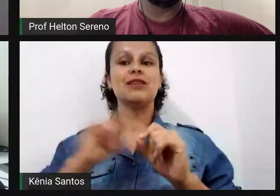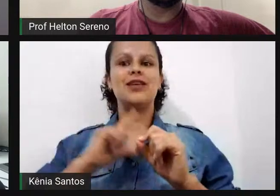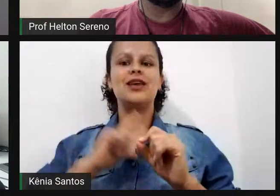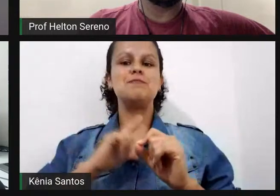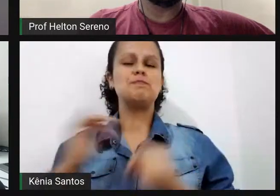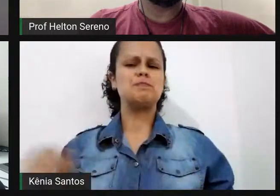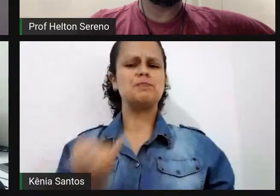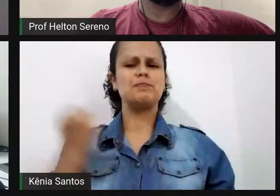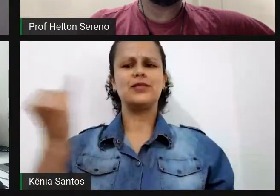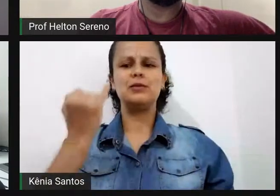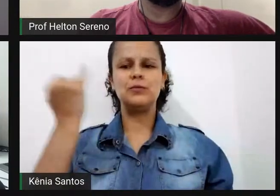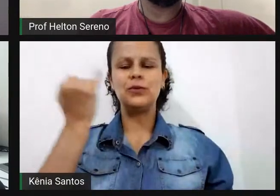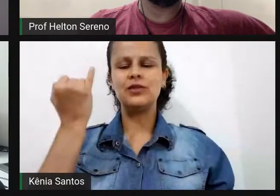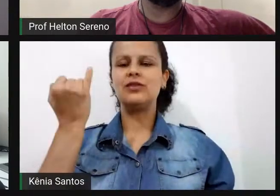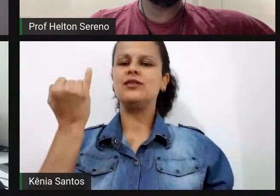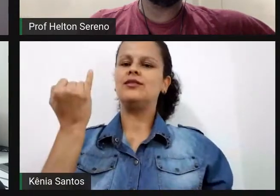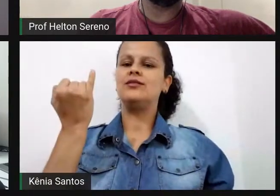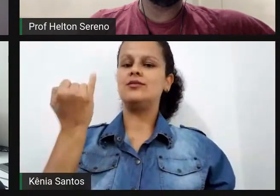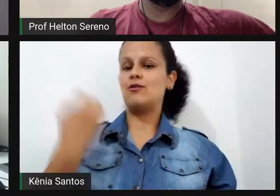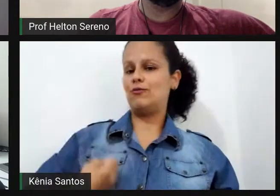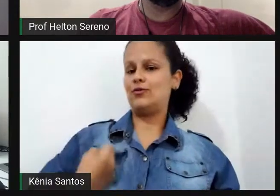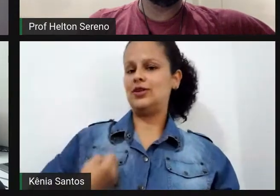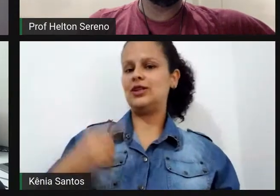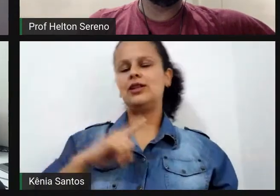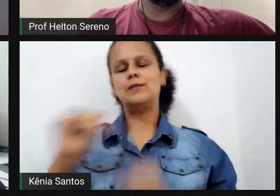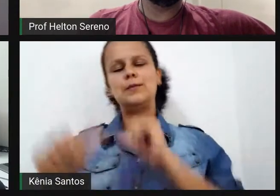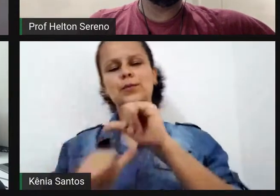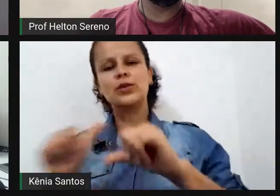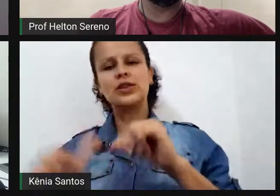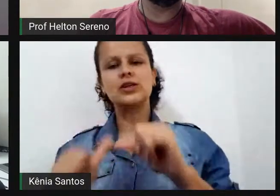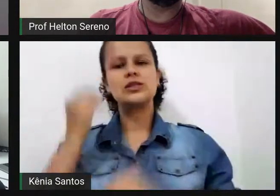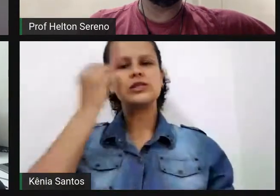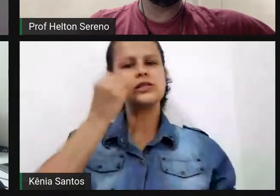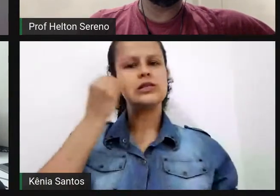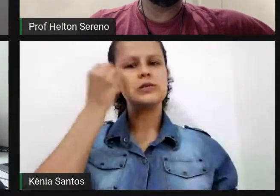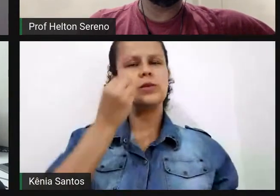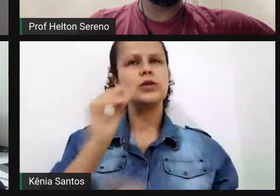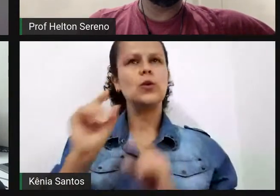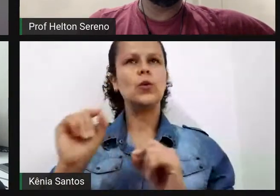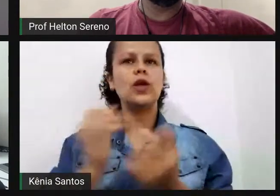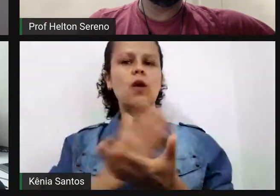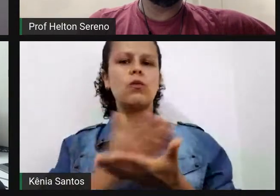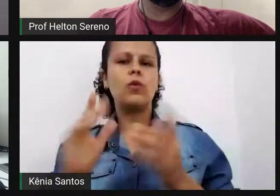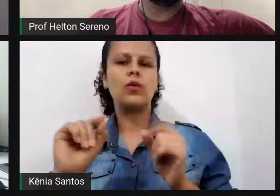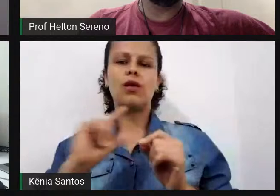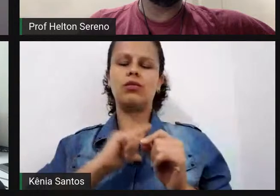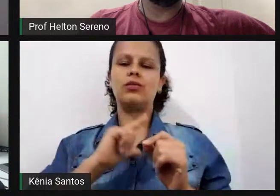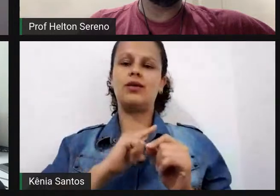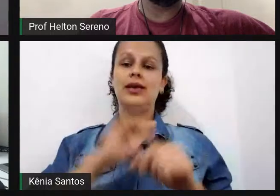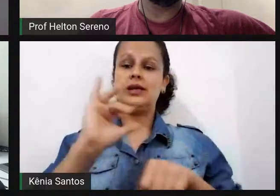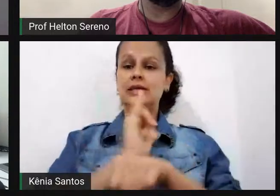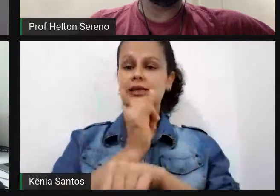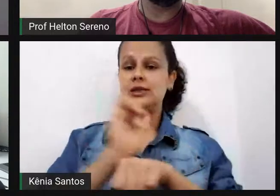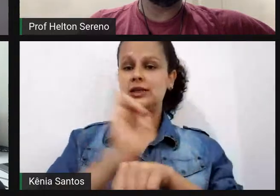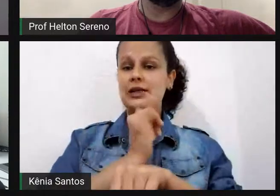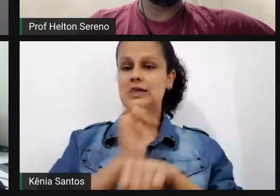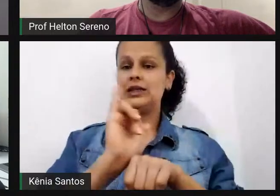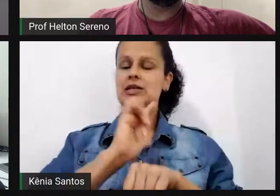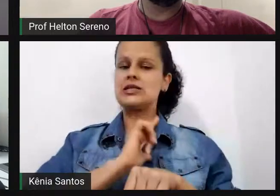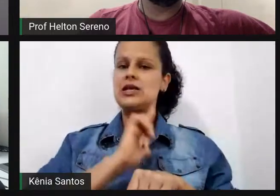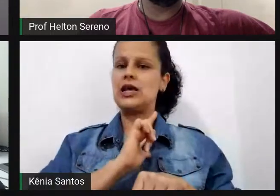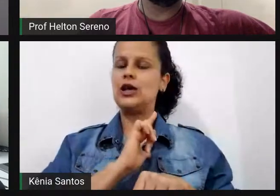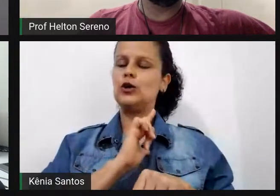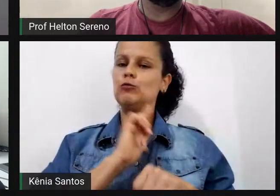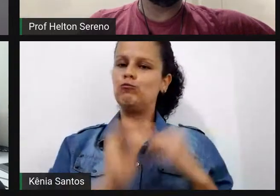mudanças, essas experiências, elas perpassam desde o desenvolvimento de estratégias e métodos de ensino até